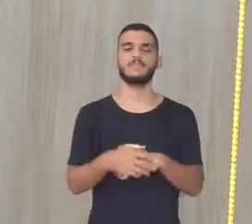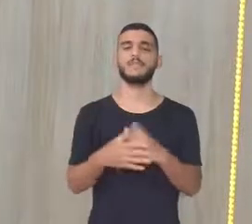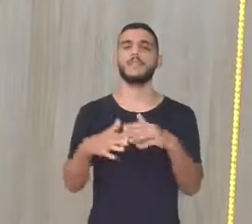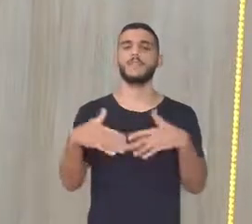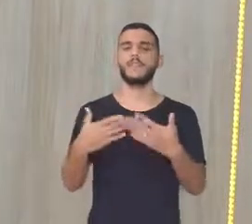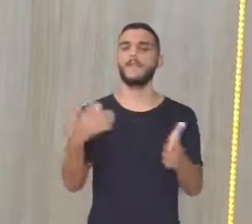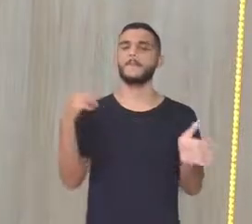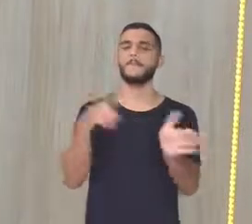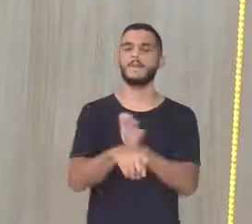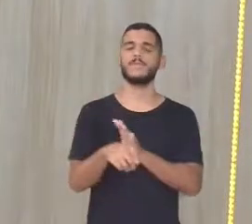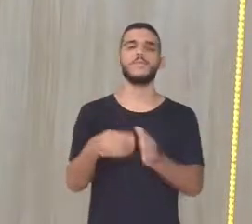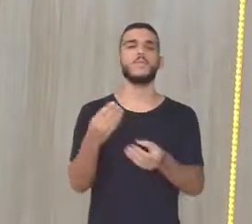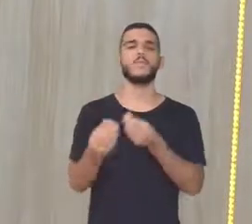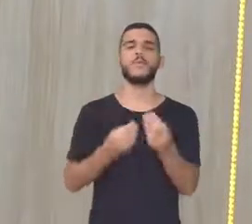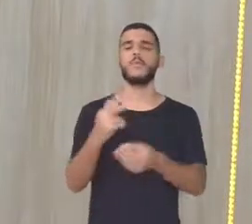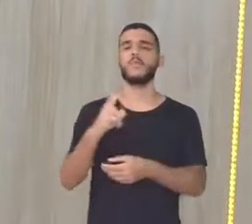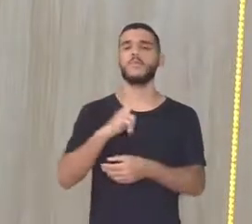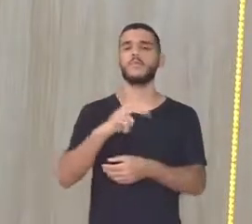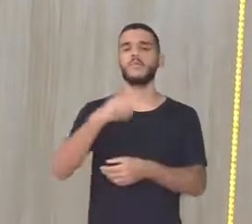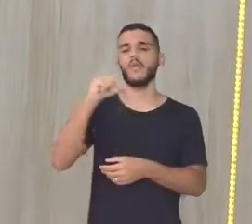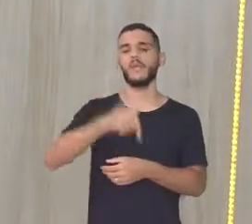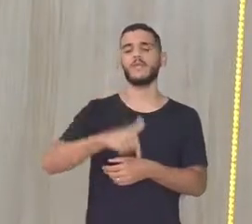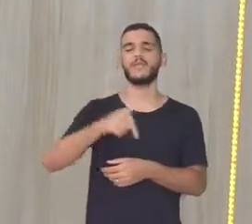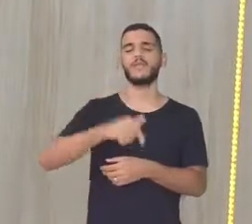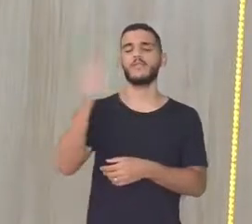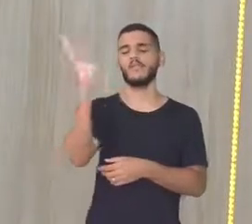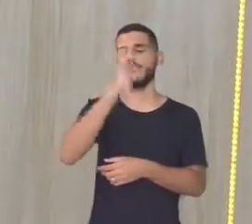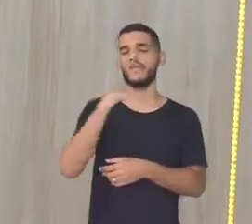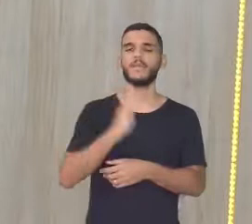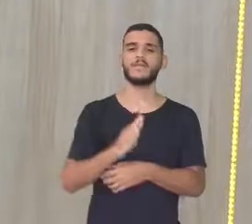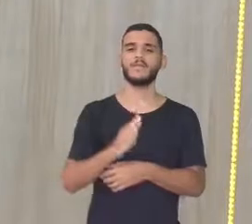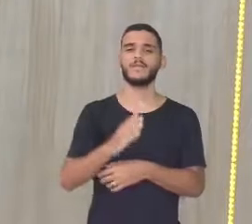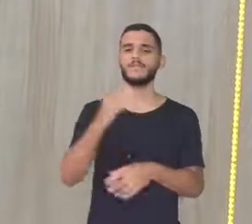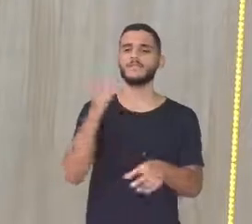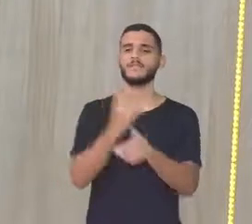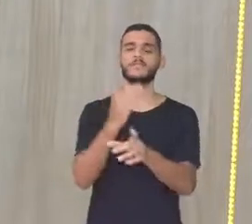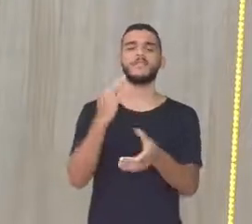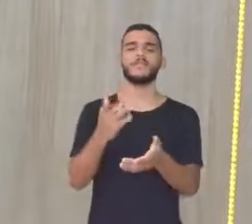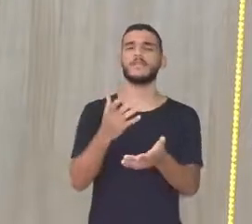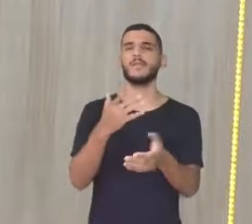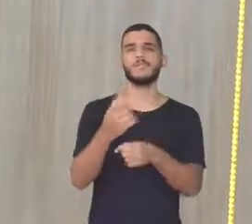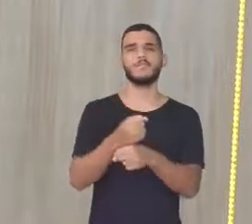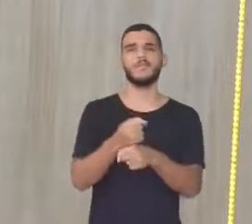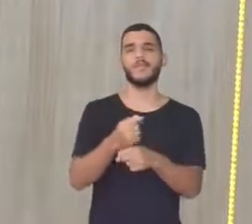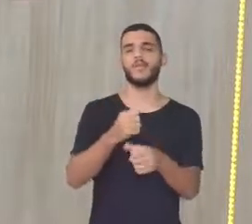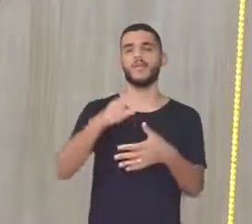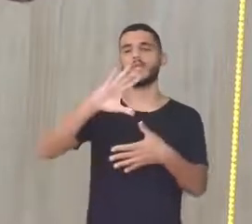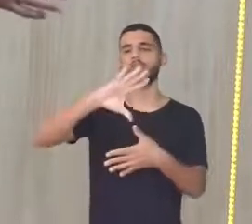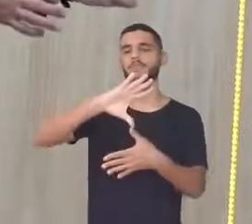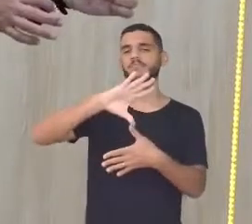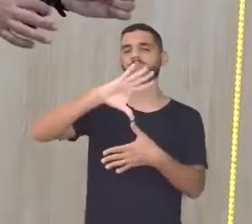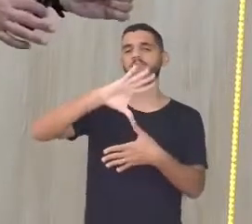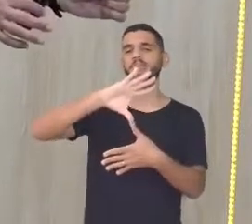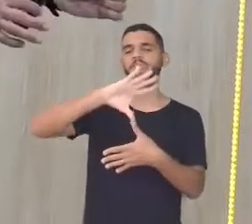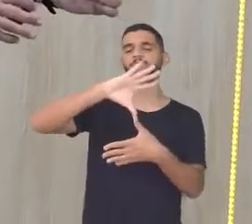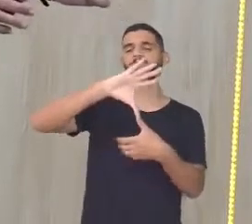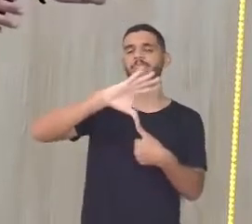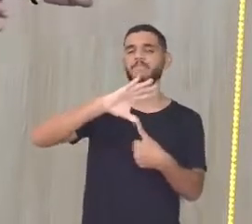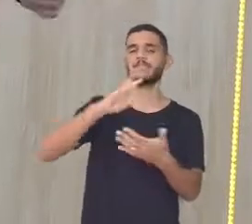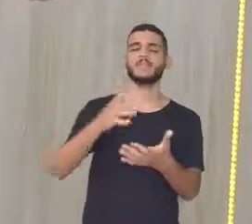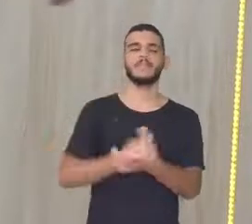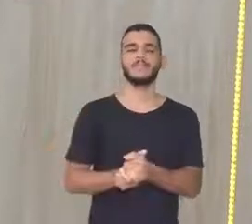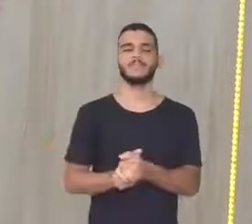Aí uma pergunta Como é que Portugal Só vai chegar no Brasil Descobrir o Brasil Em 1500 Se já em 1493